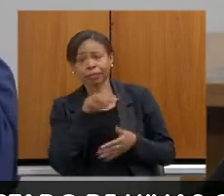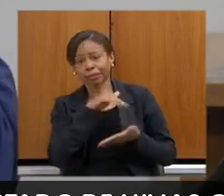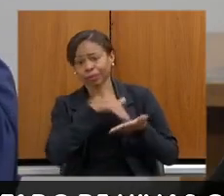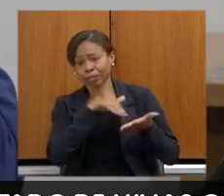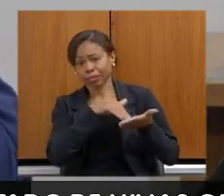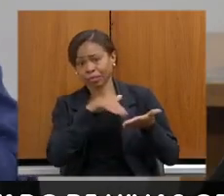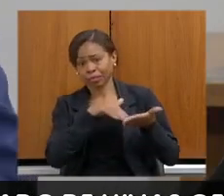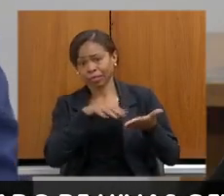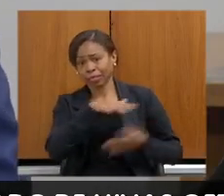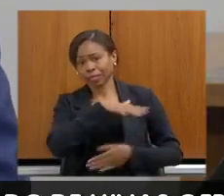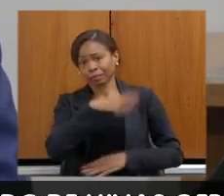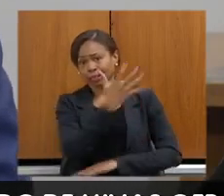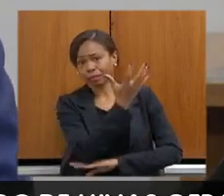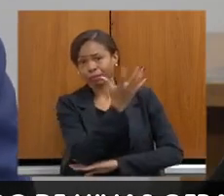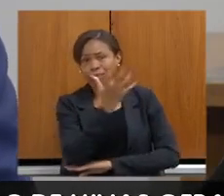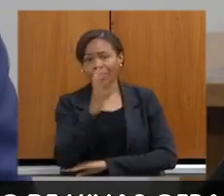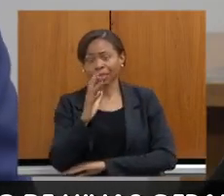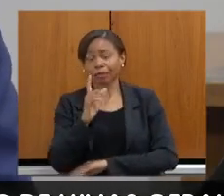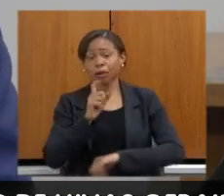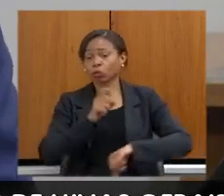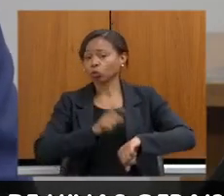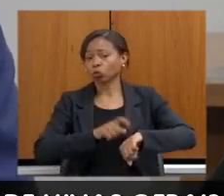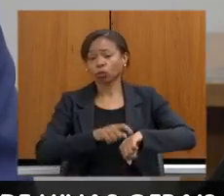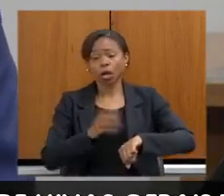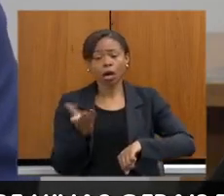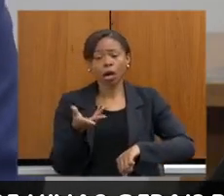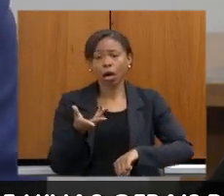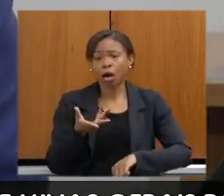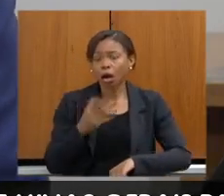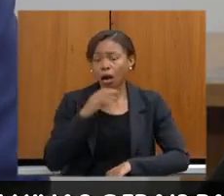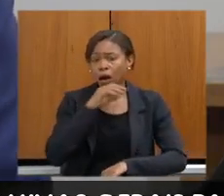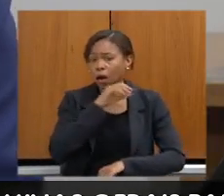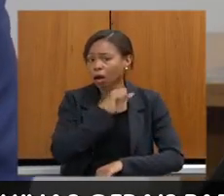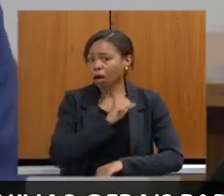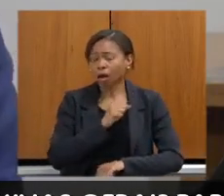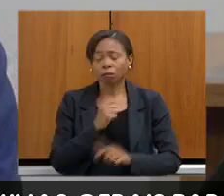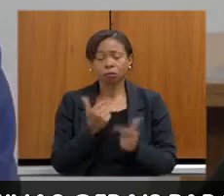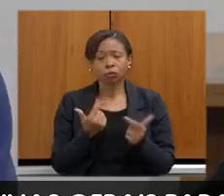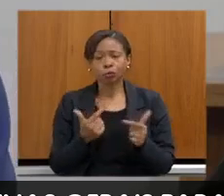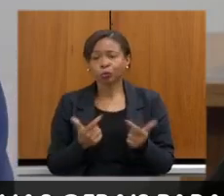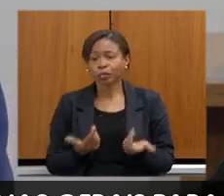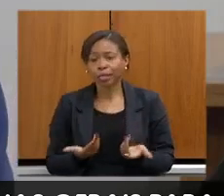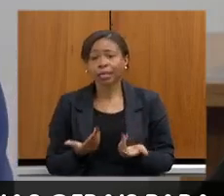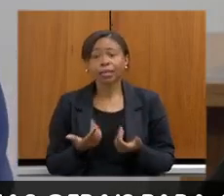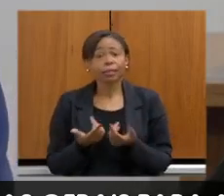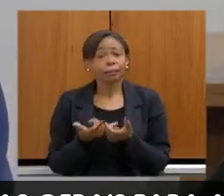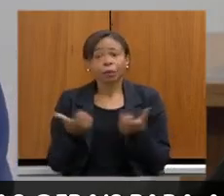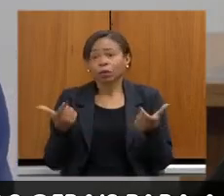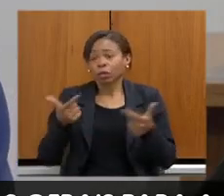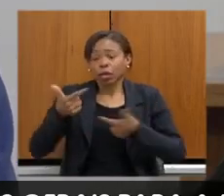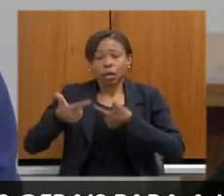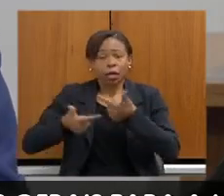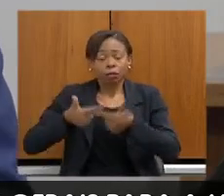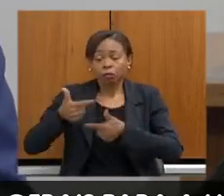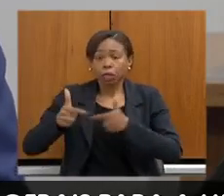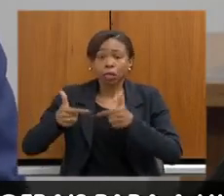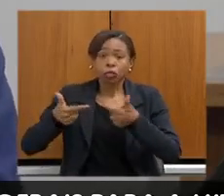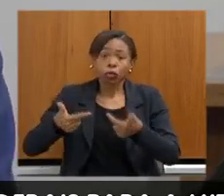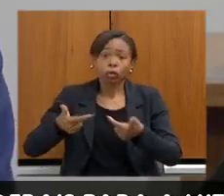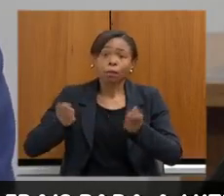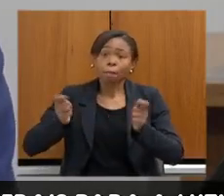às vezes, em dar a celeridade necessária em muitos casos para que as ações ocorram dentro da